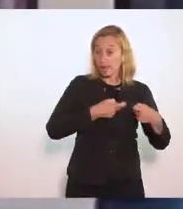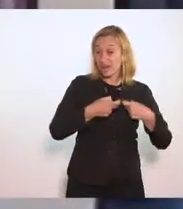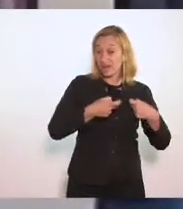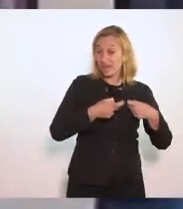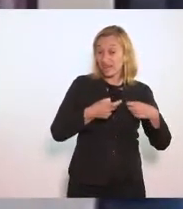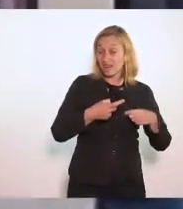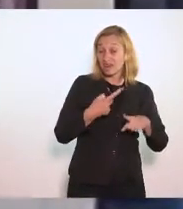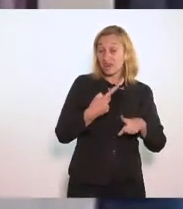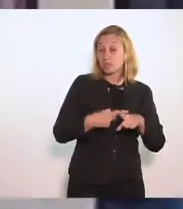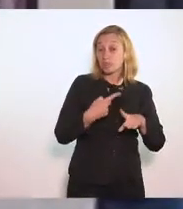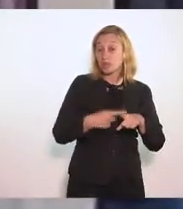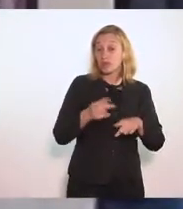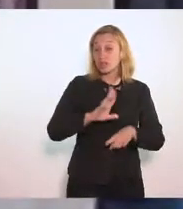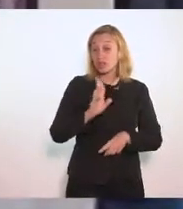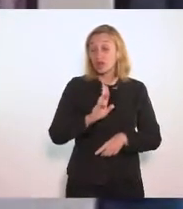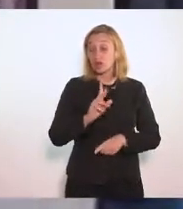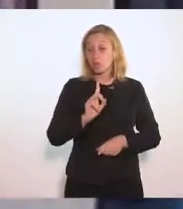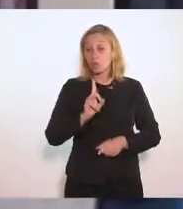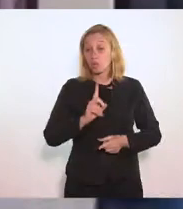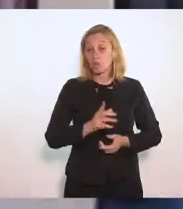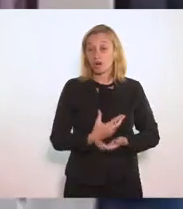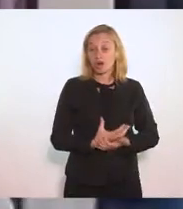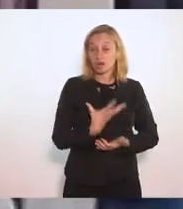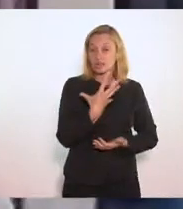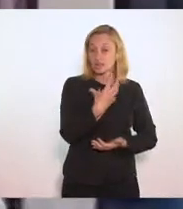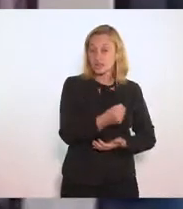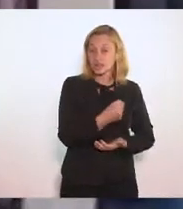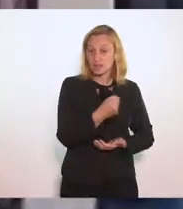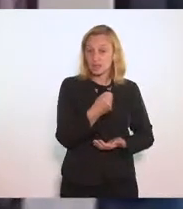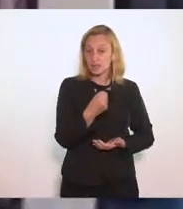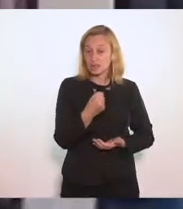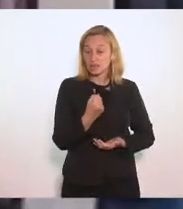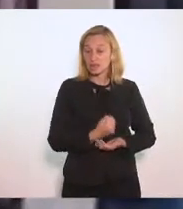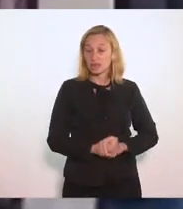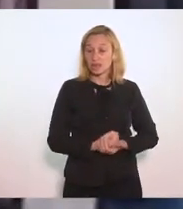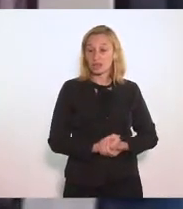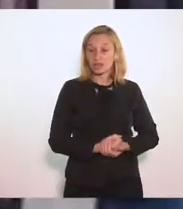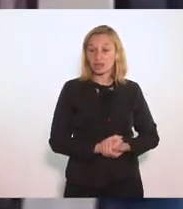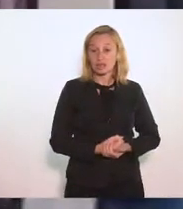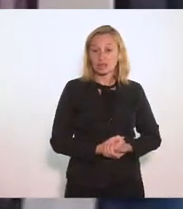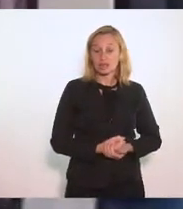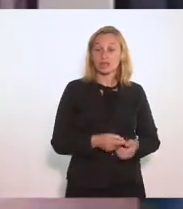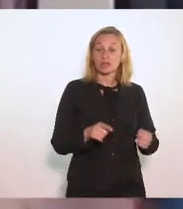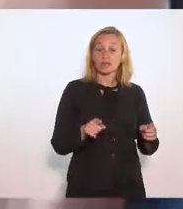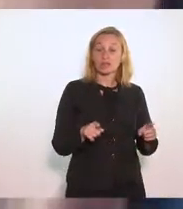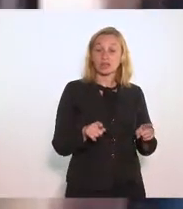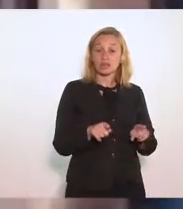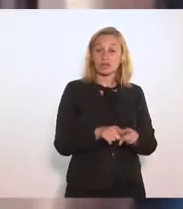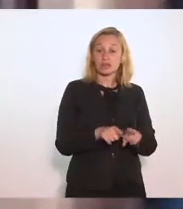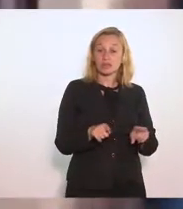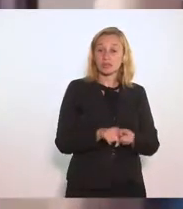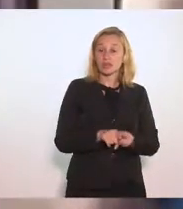se Contua Com A mesma Énfase Exatamente